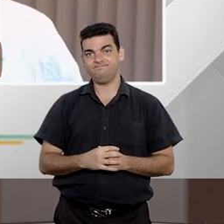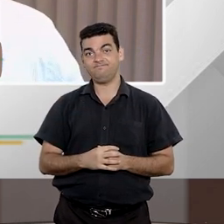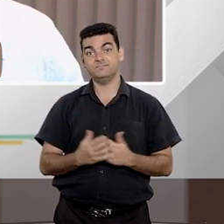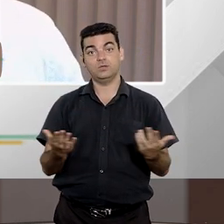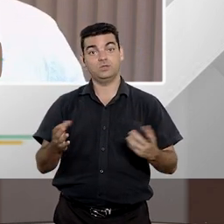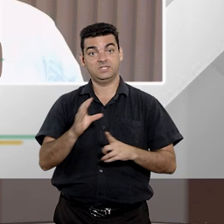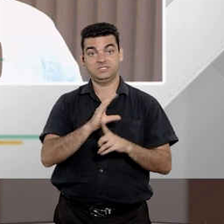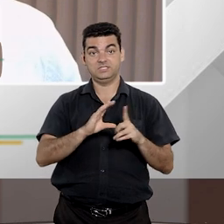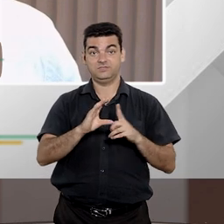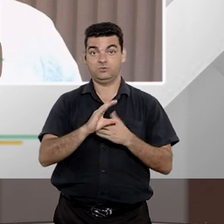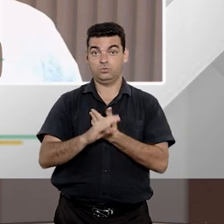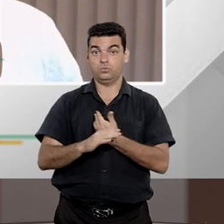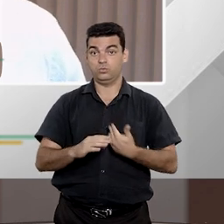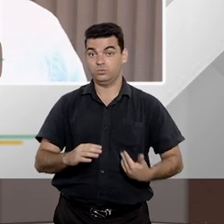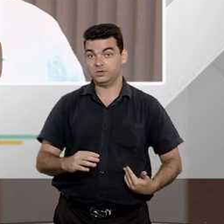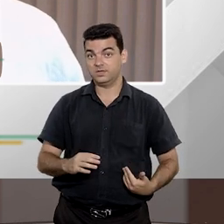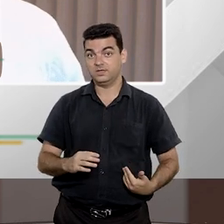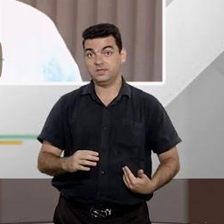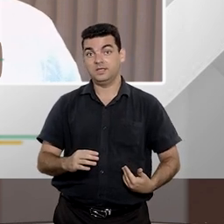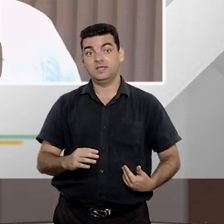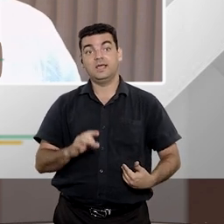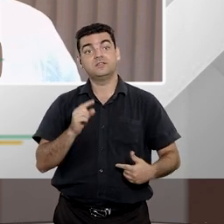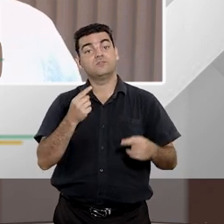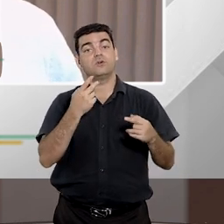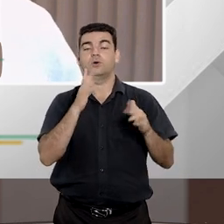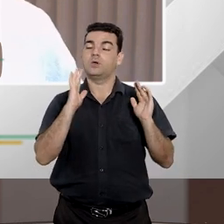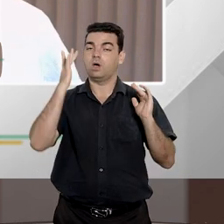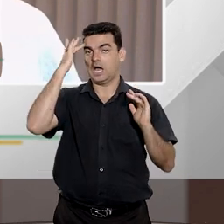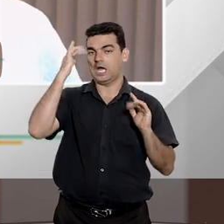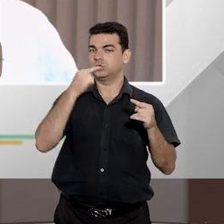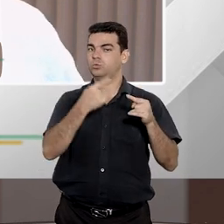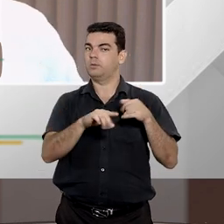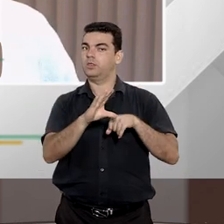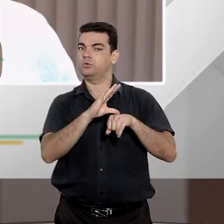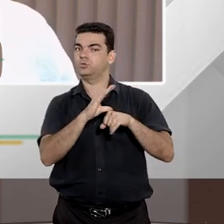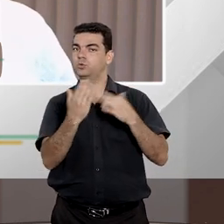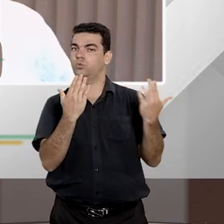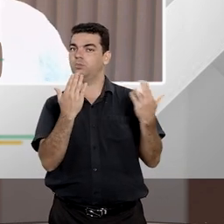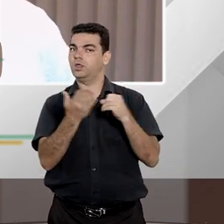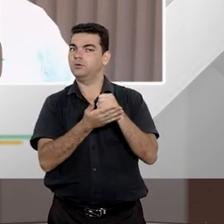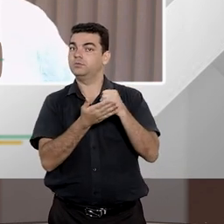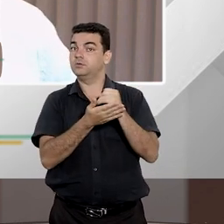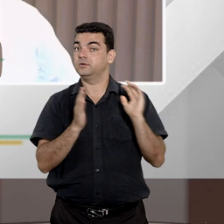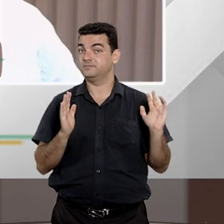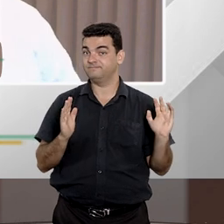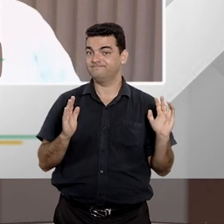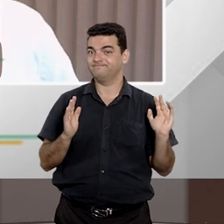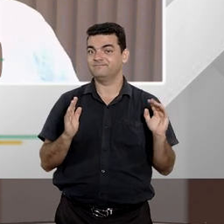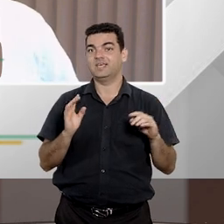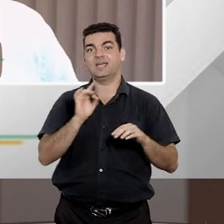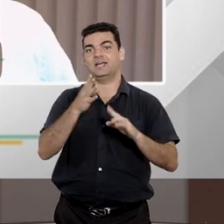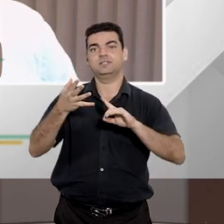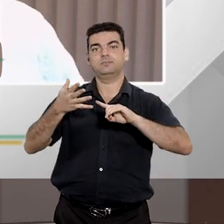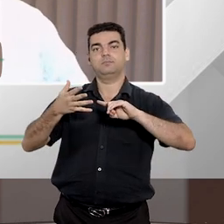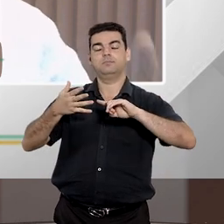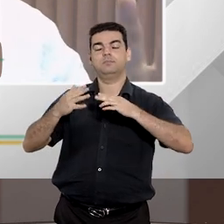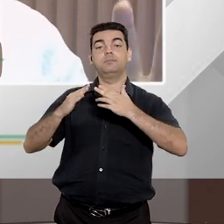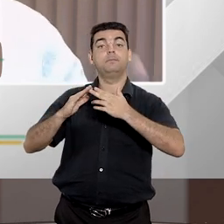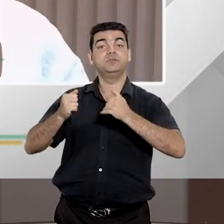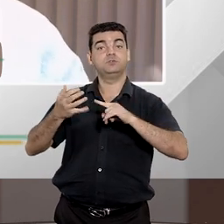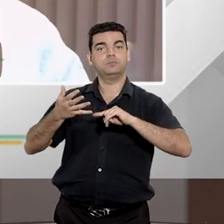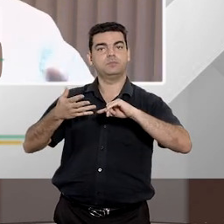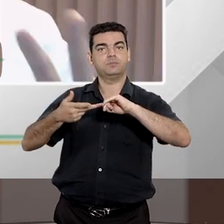civil pública vai ter a inconstitucionalidade como fundamento de outros pedidos quais são os pedidos? os pedidos que são resguardados